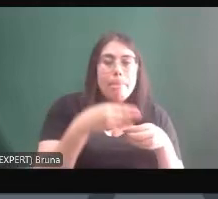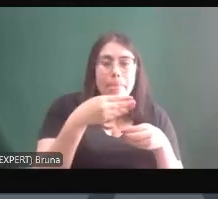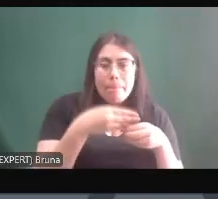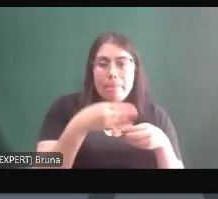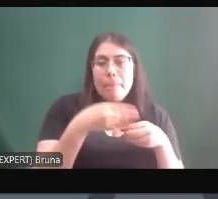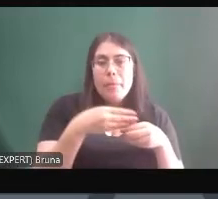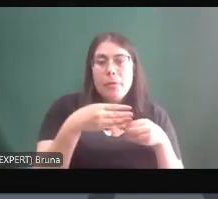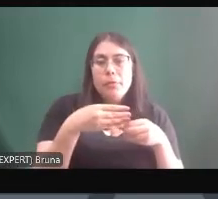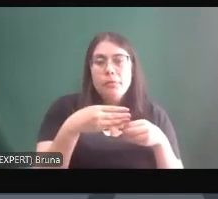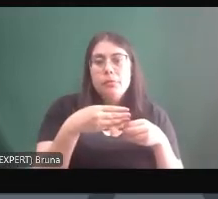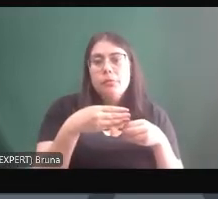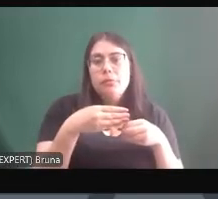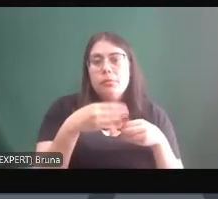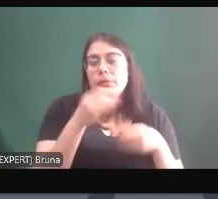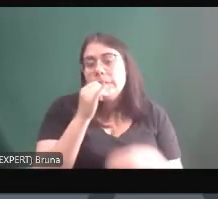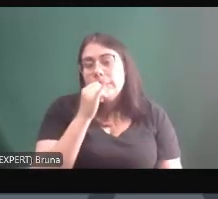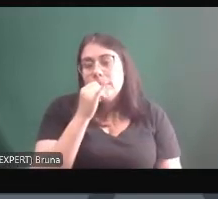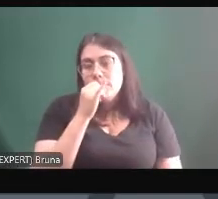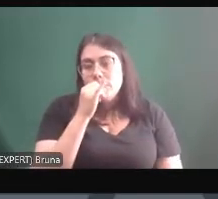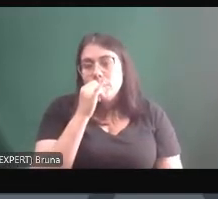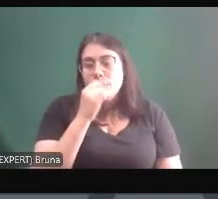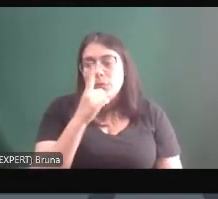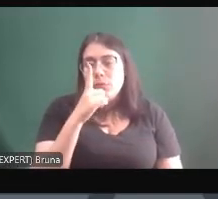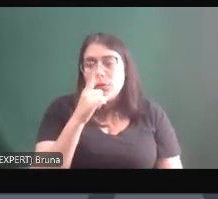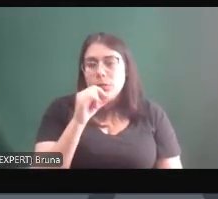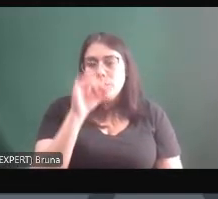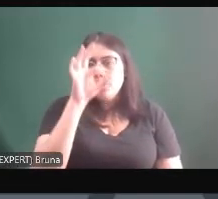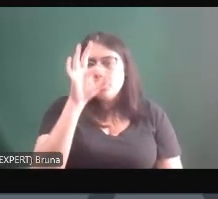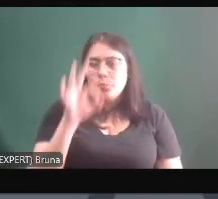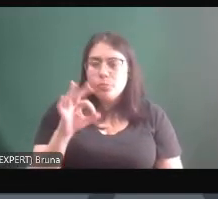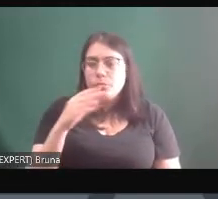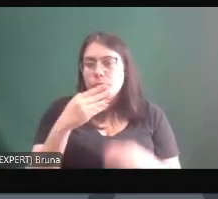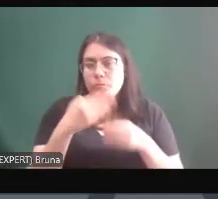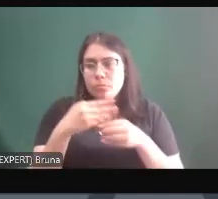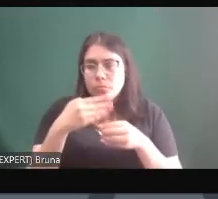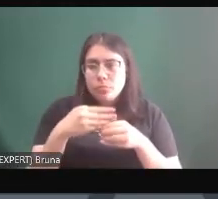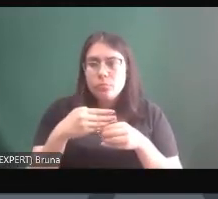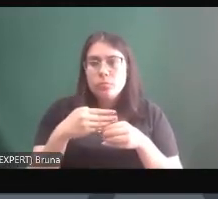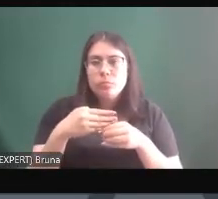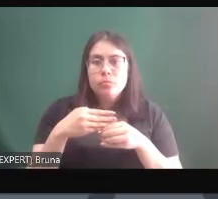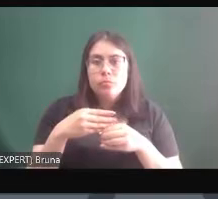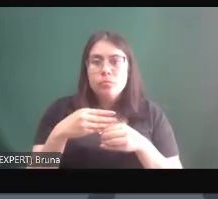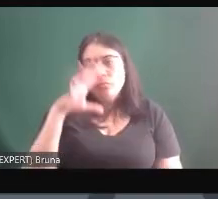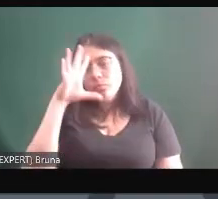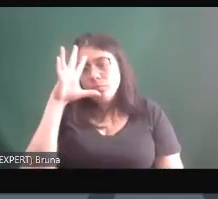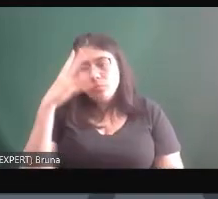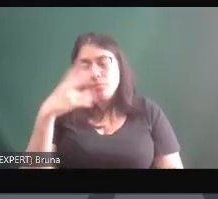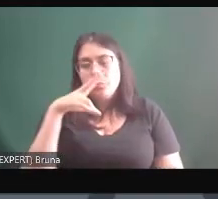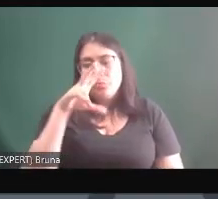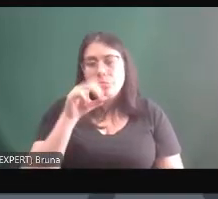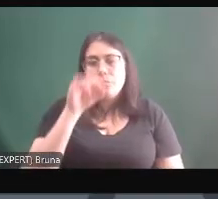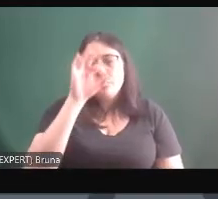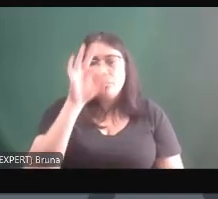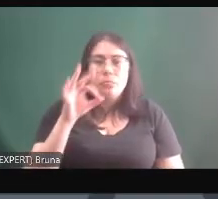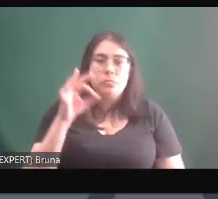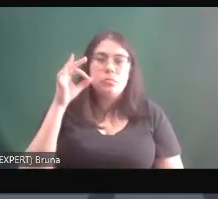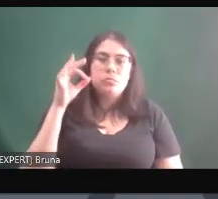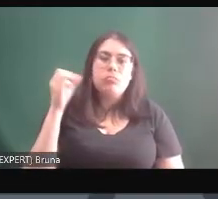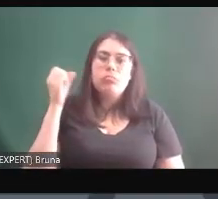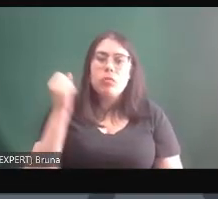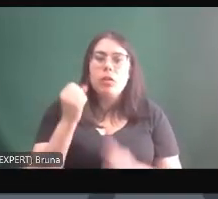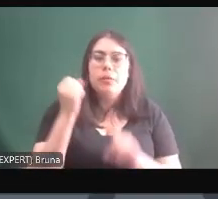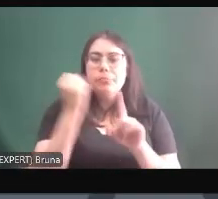você pega 10% dos bairros costumam concentrar mais de 50% dos homicídios das cidades